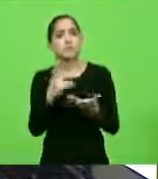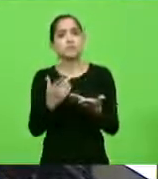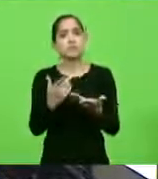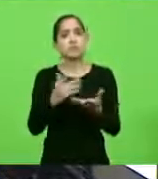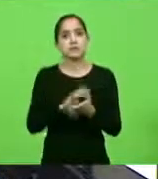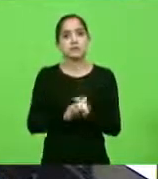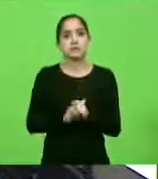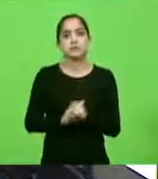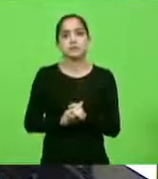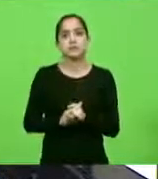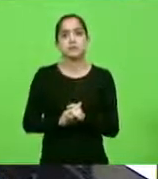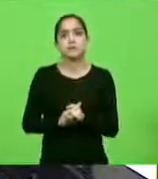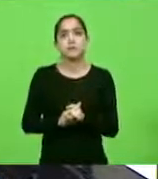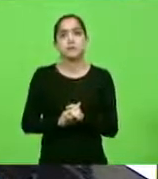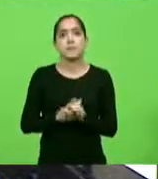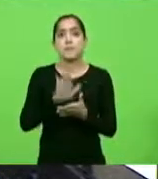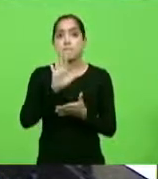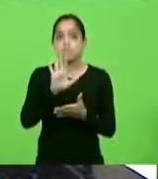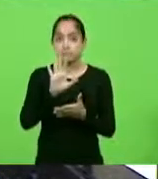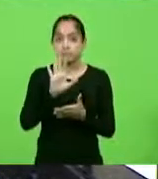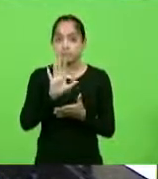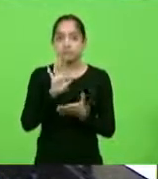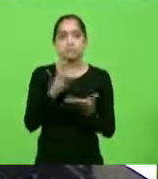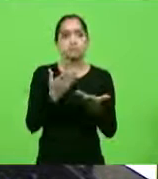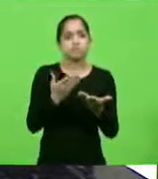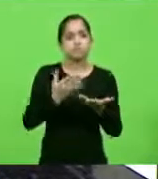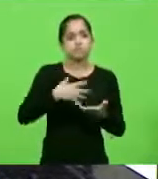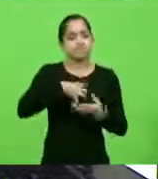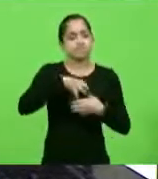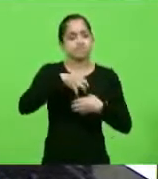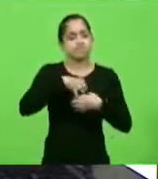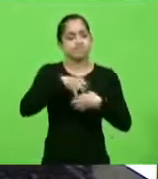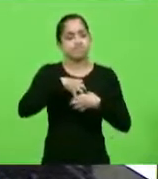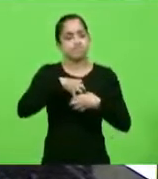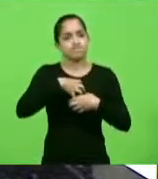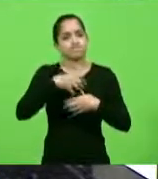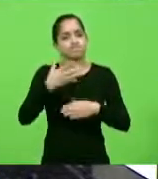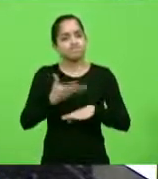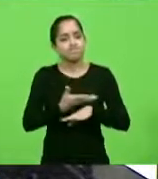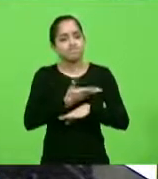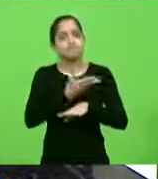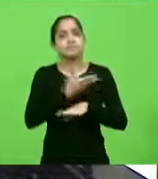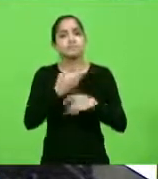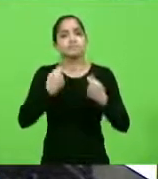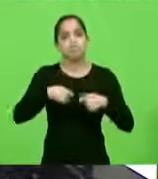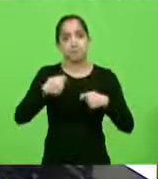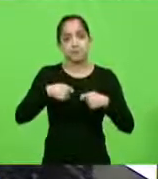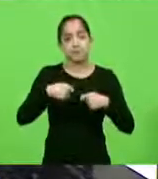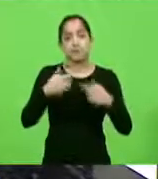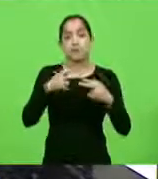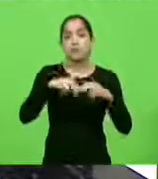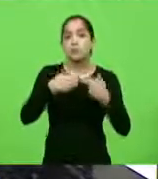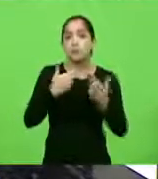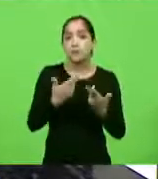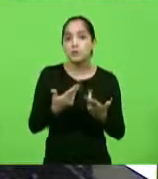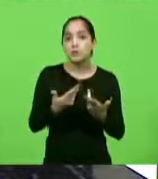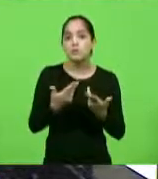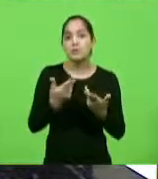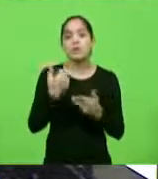o pão que estufa, mas o pão que alimenta a alma para esses, e é por isso sim,